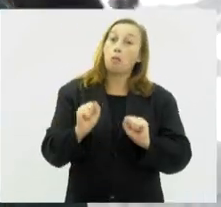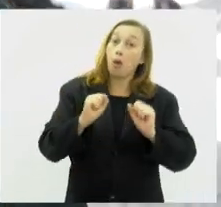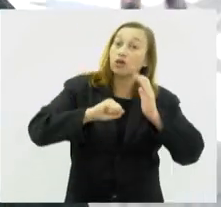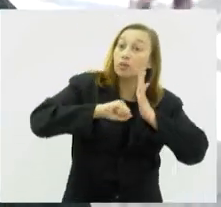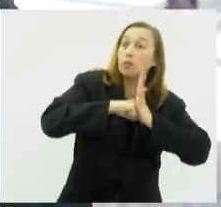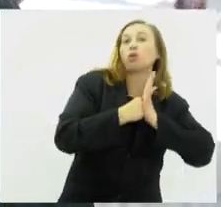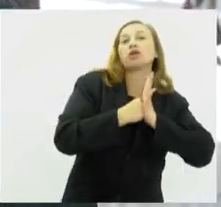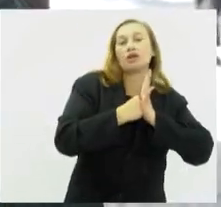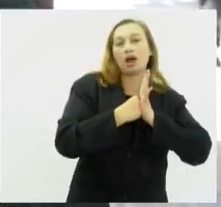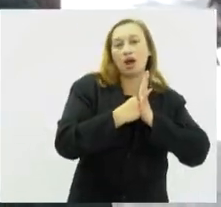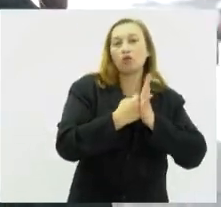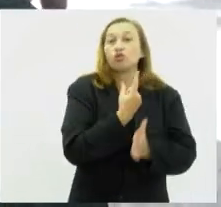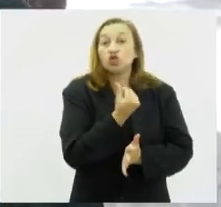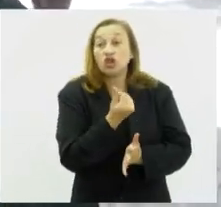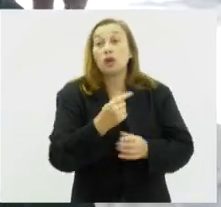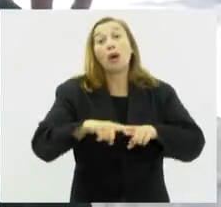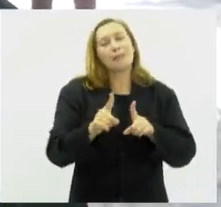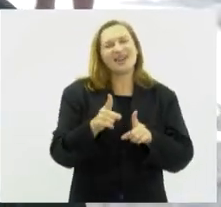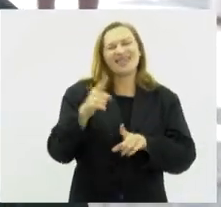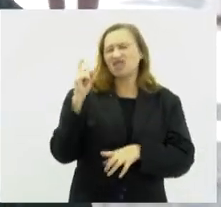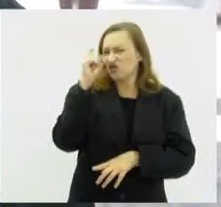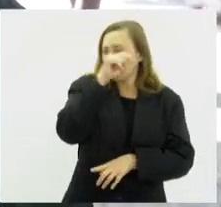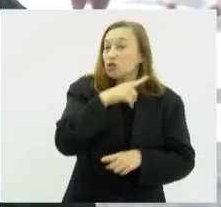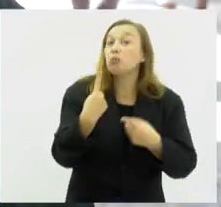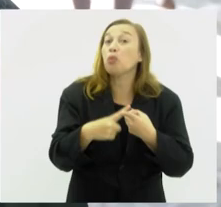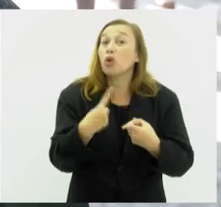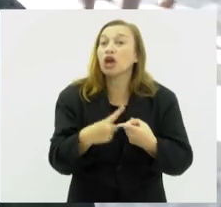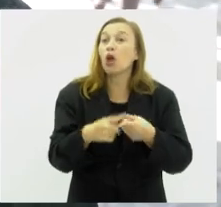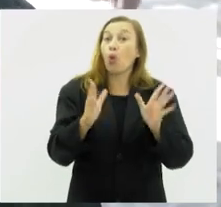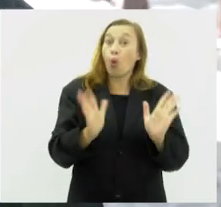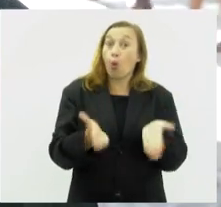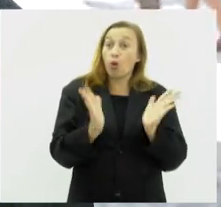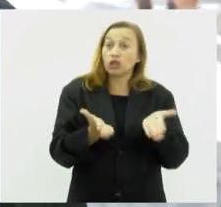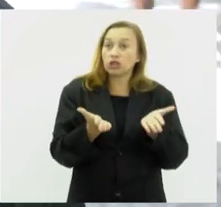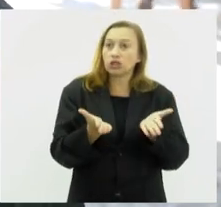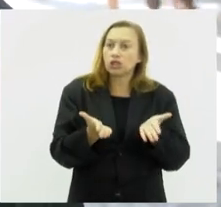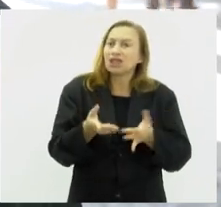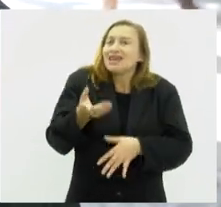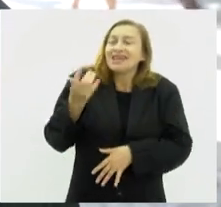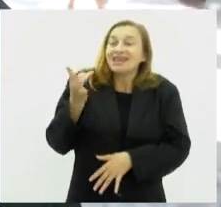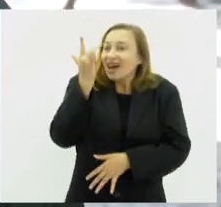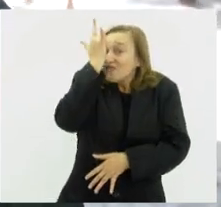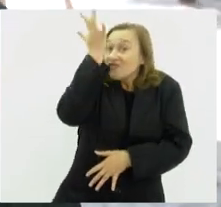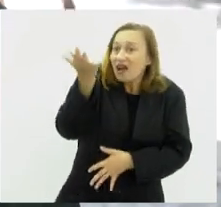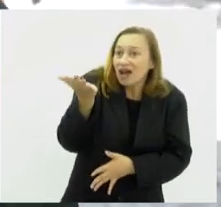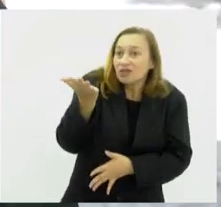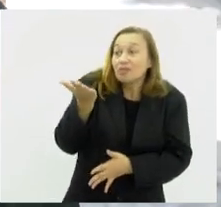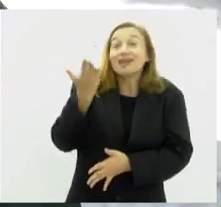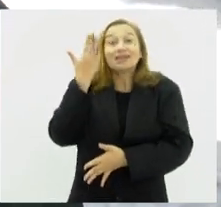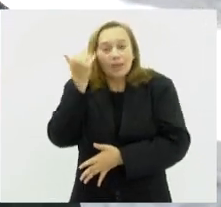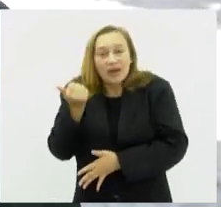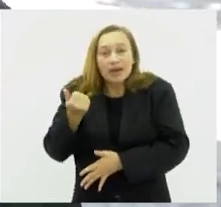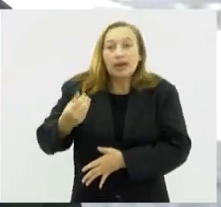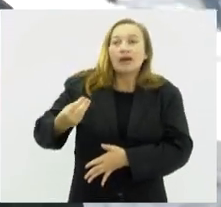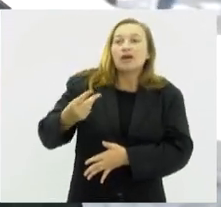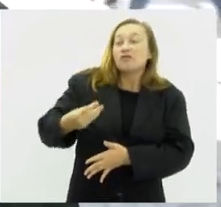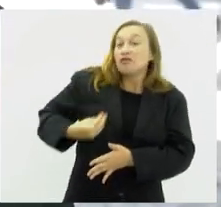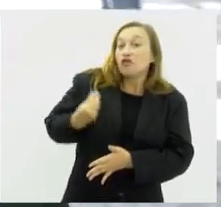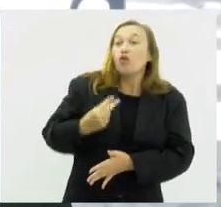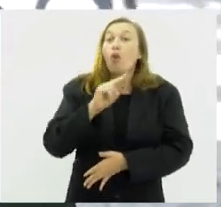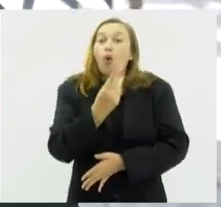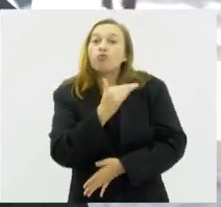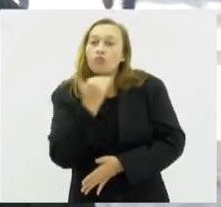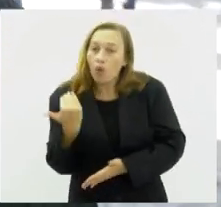esse benefício. Mas é raríssima exceção, porque hoje em dia está muito fácil para o INSS identificar que a pessoa está viva e